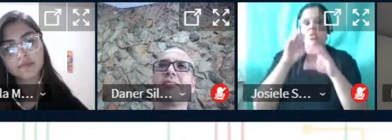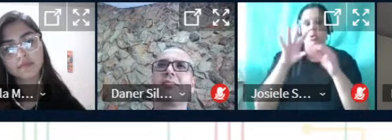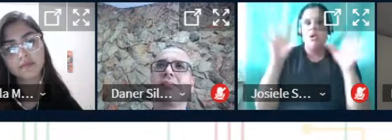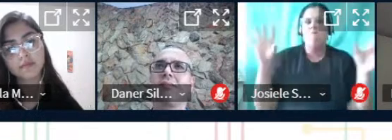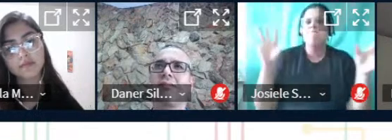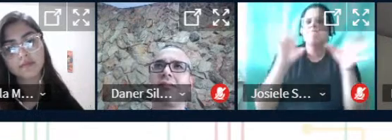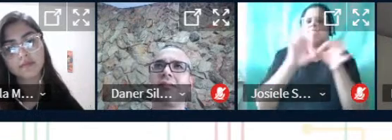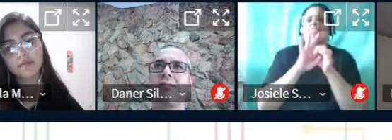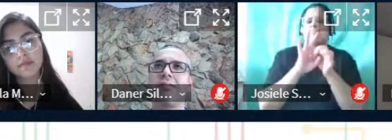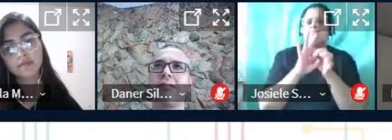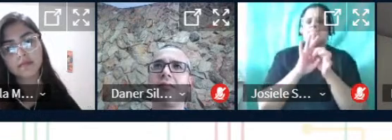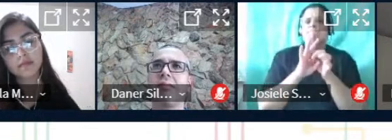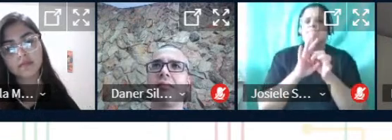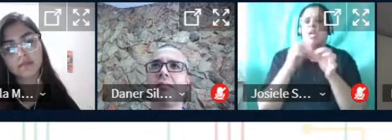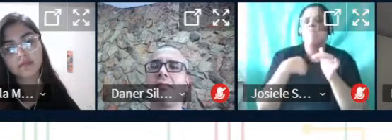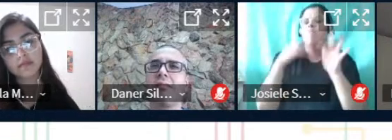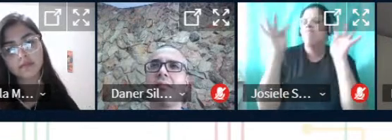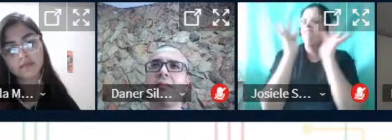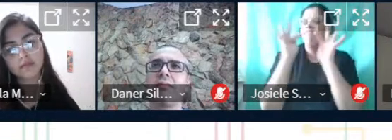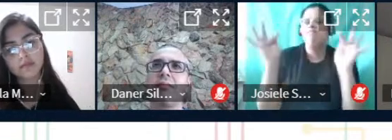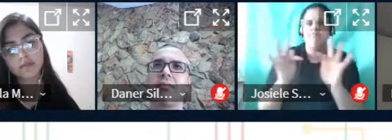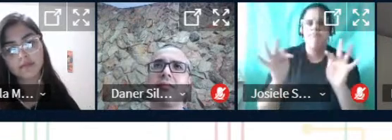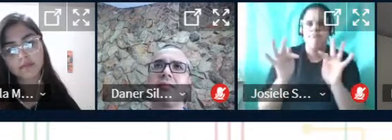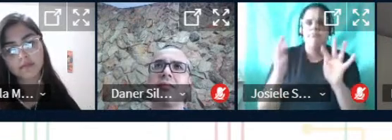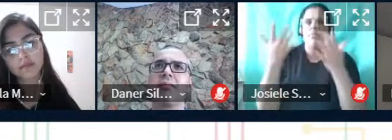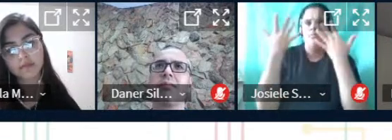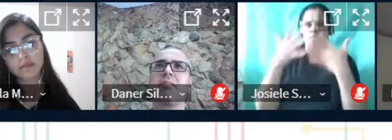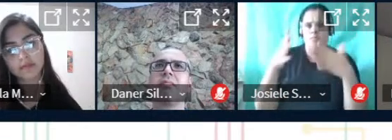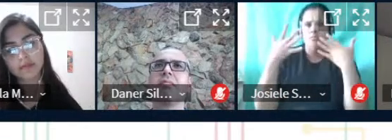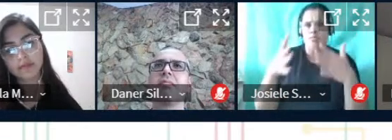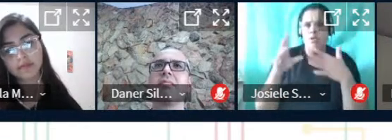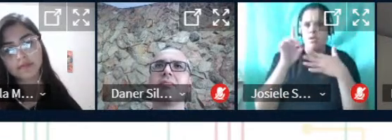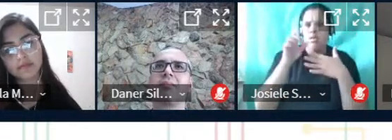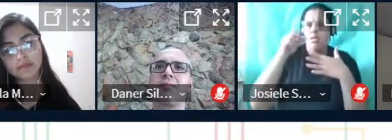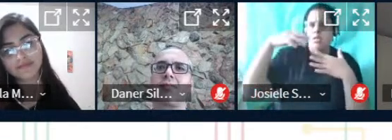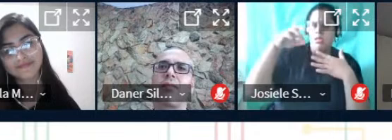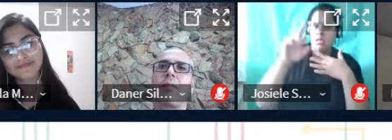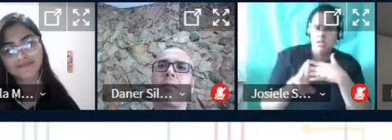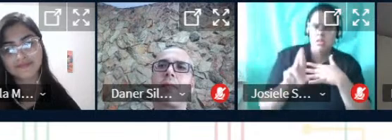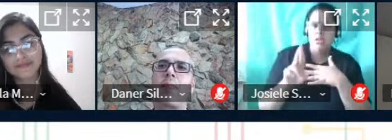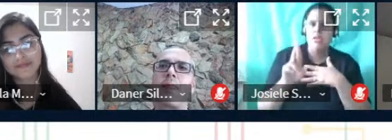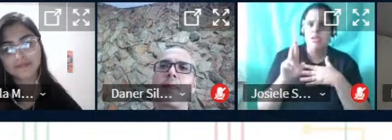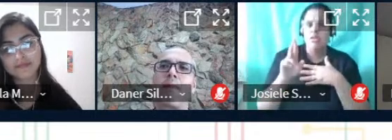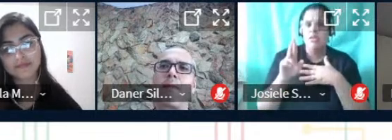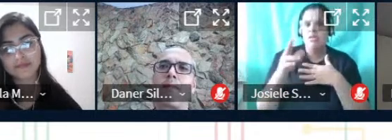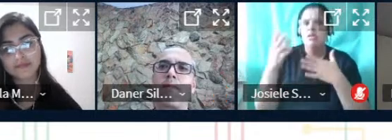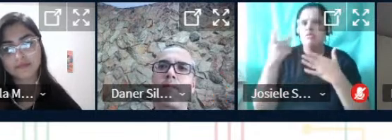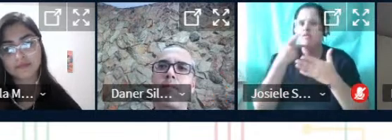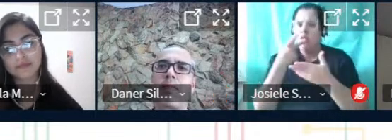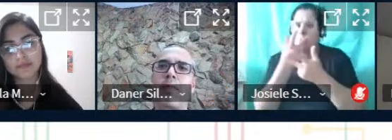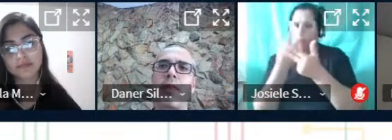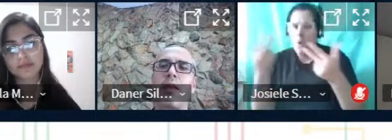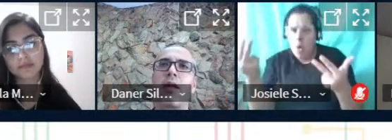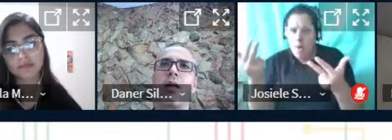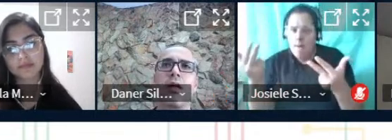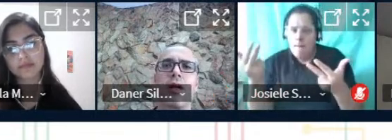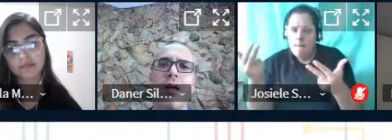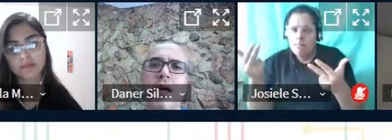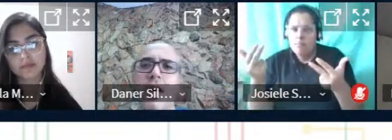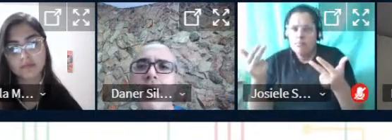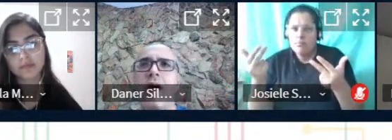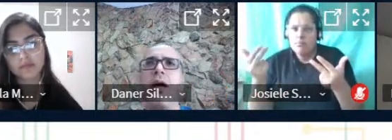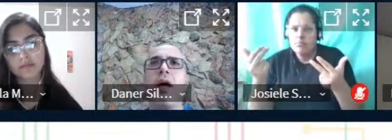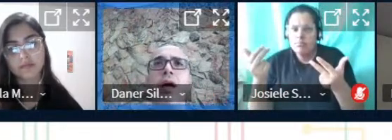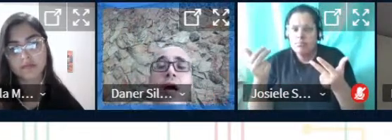deseja fico muito feliz parabenizo o Daner o Daner com alguma contribuição gostaria de expor alguma ideia